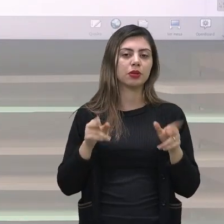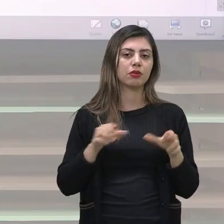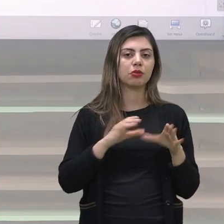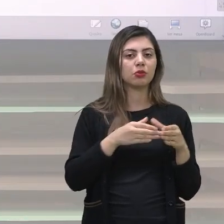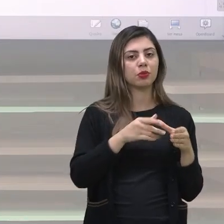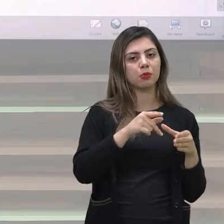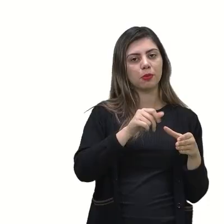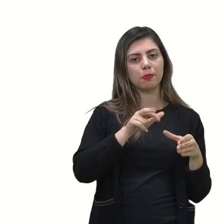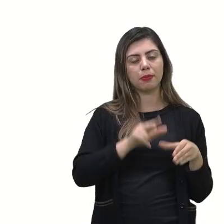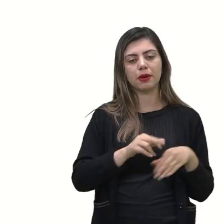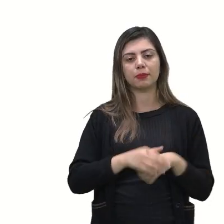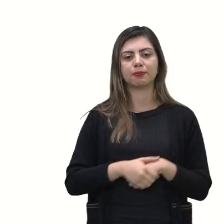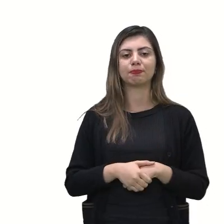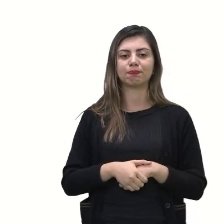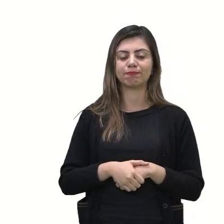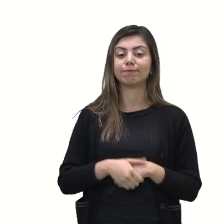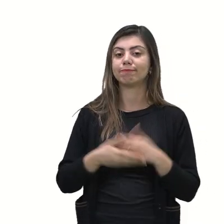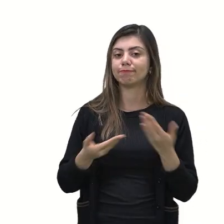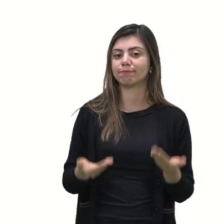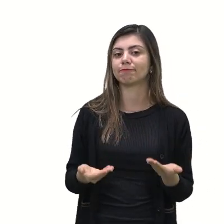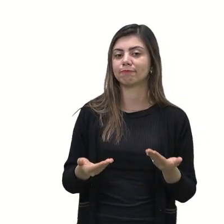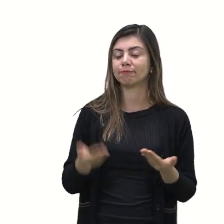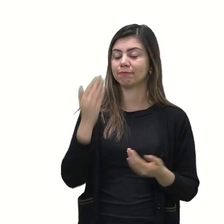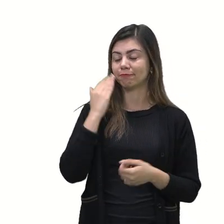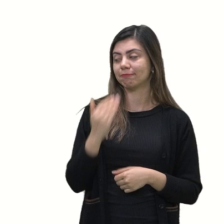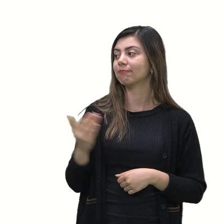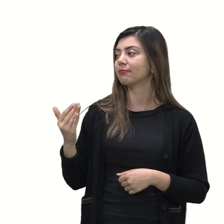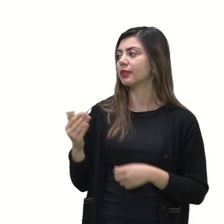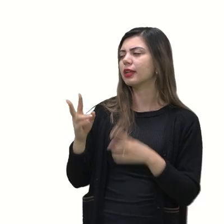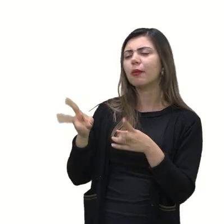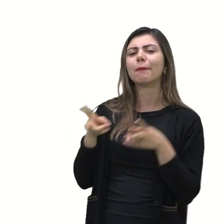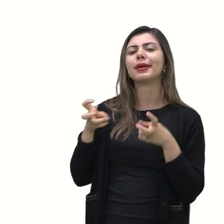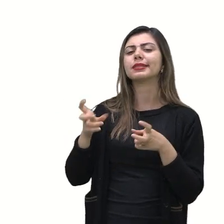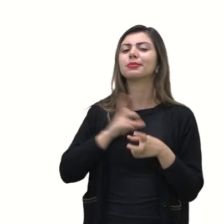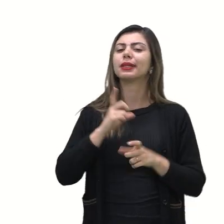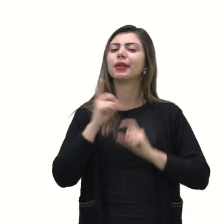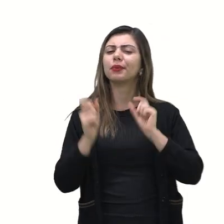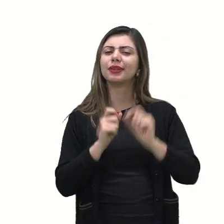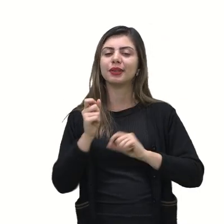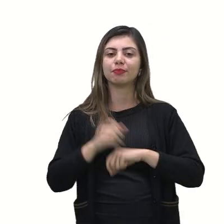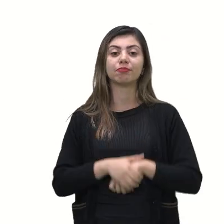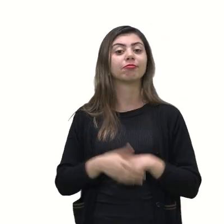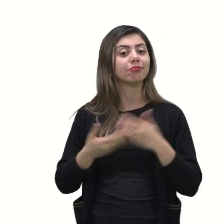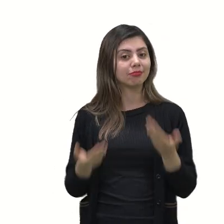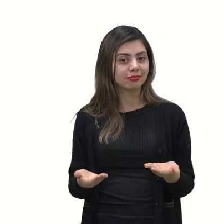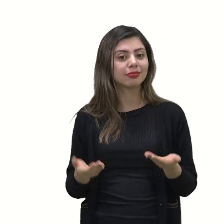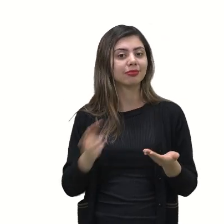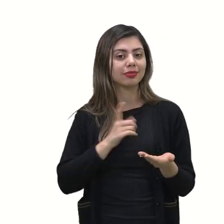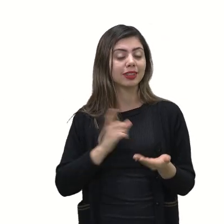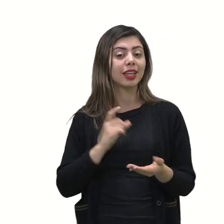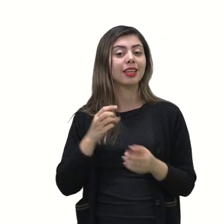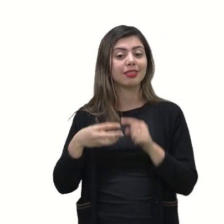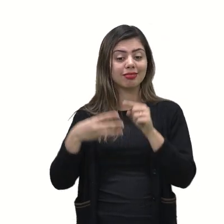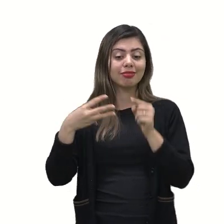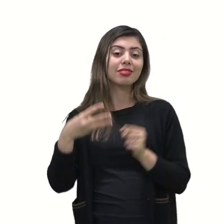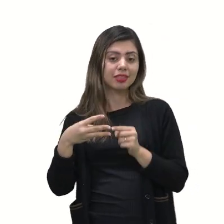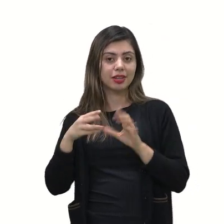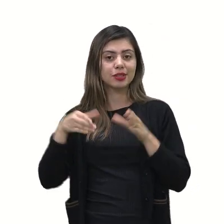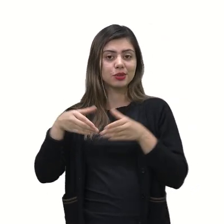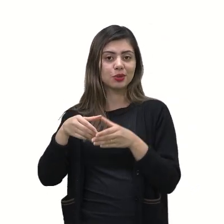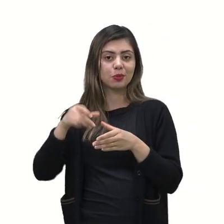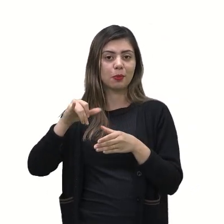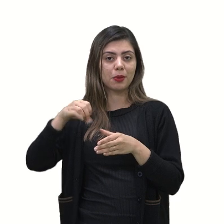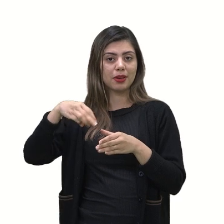voltando para tela então então aqui reparem que nós temos também 3 números ímpares